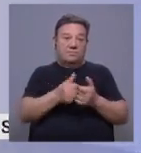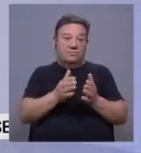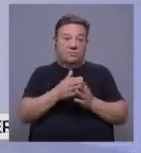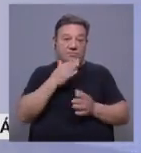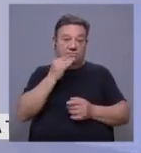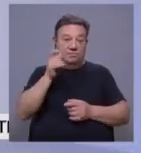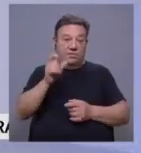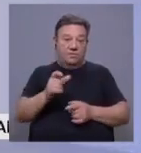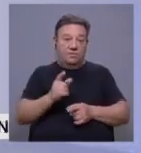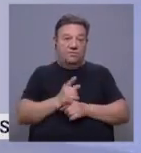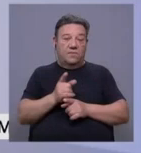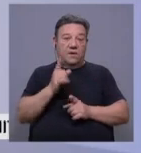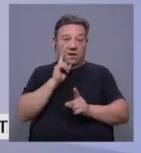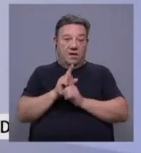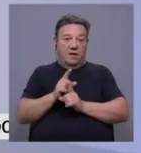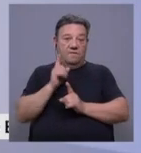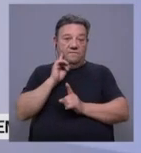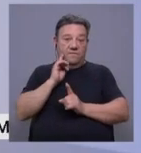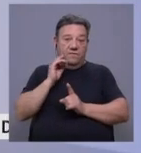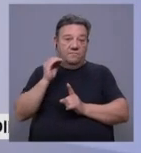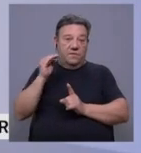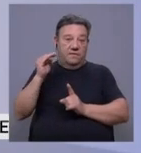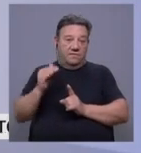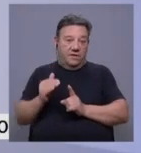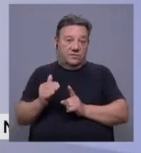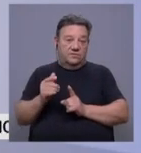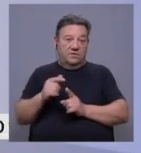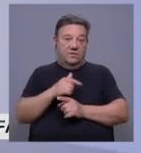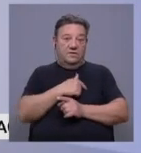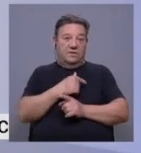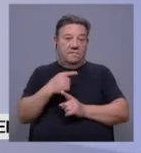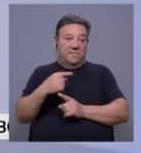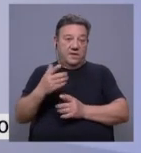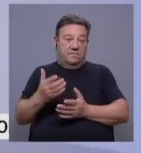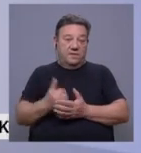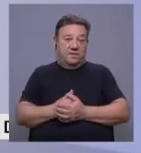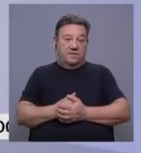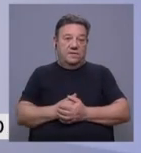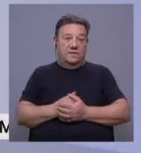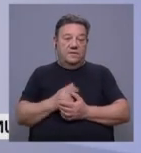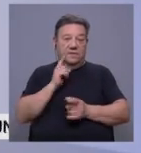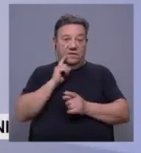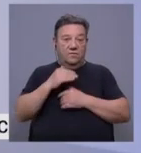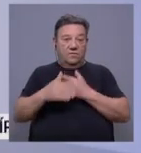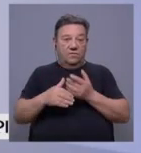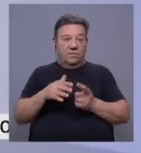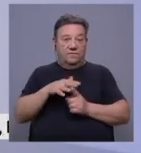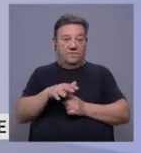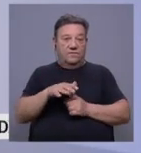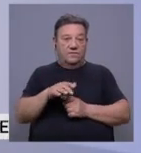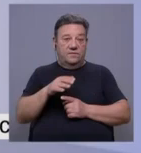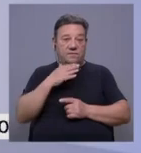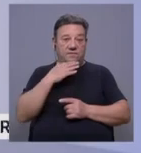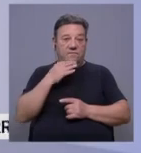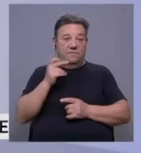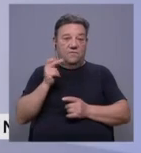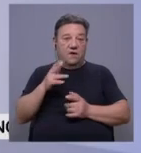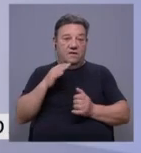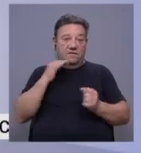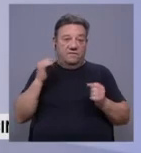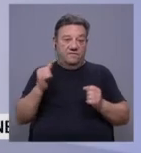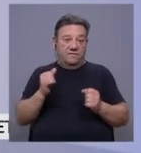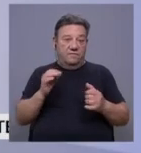território devido à persistência de valores baixos da temperatura mínima. Continuação da influência de uma massa de ar frio